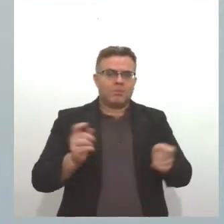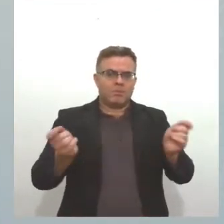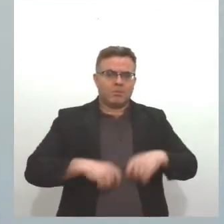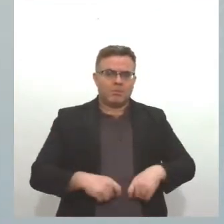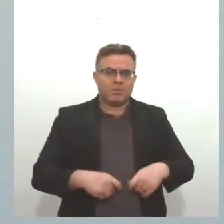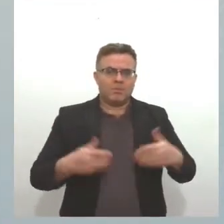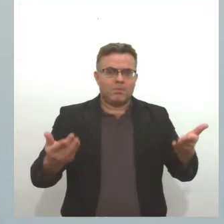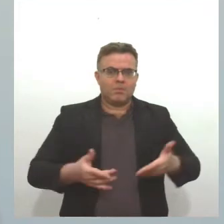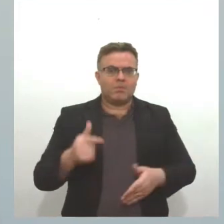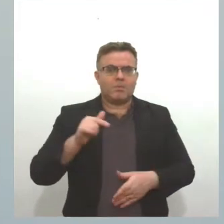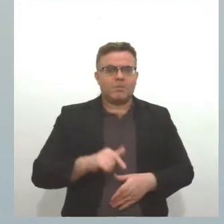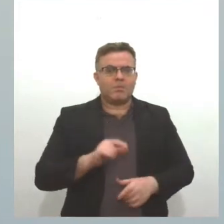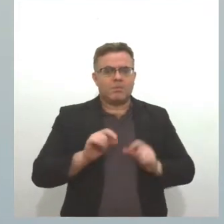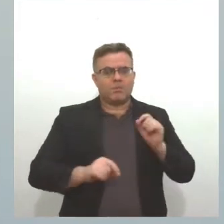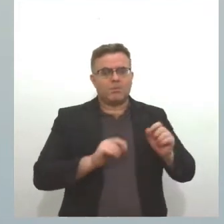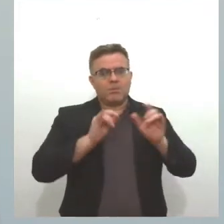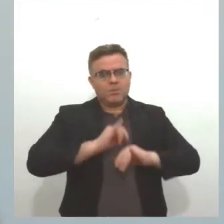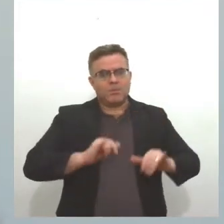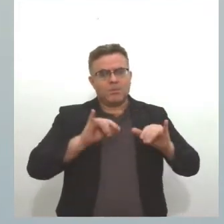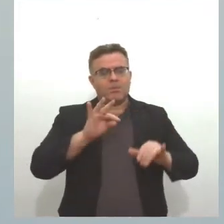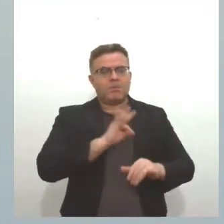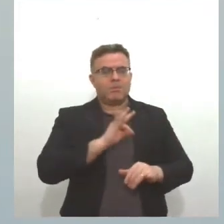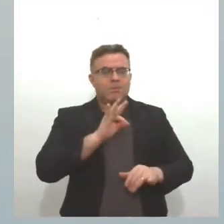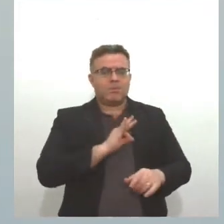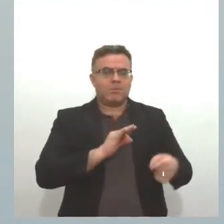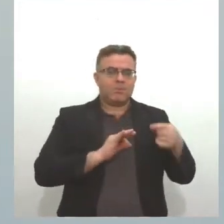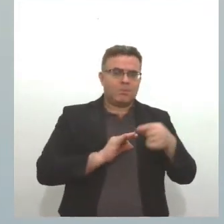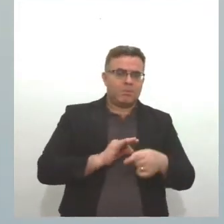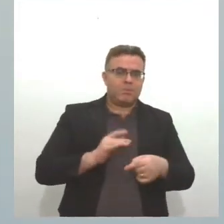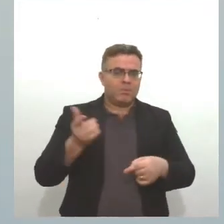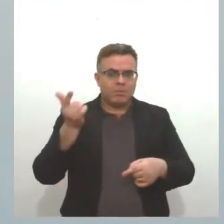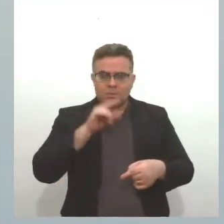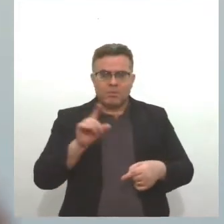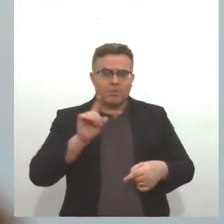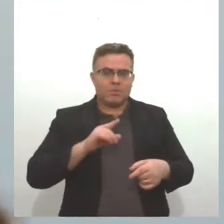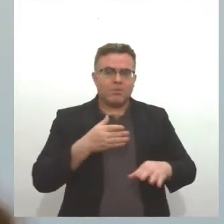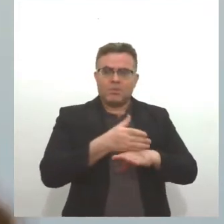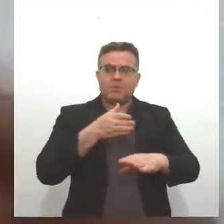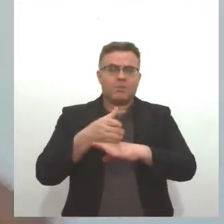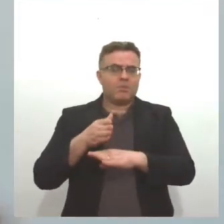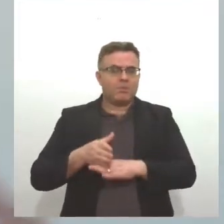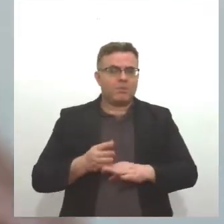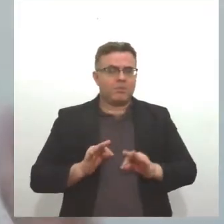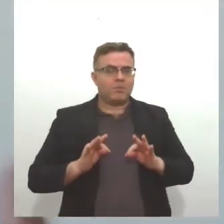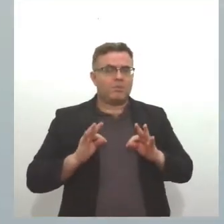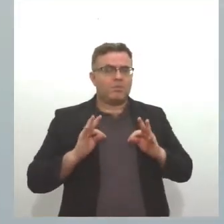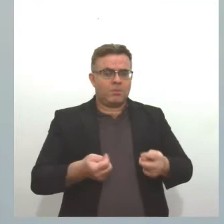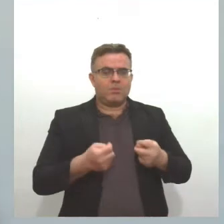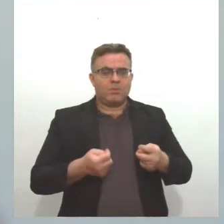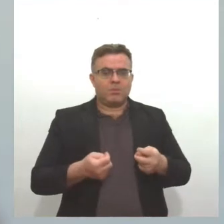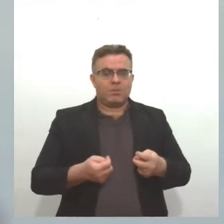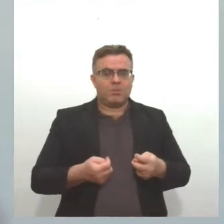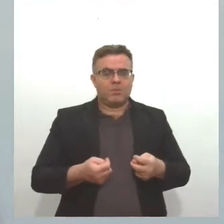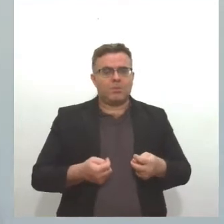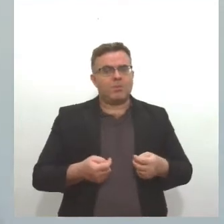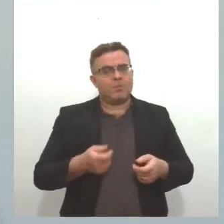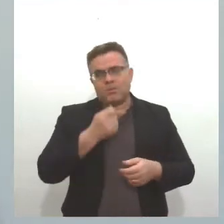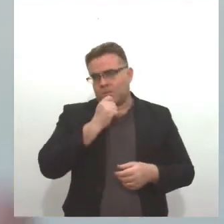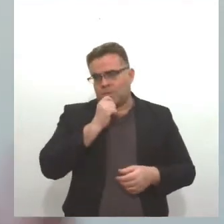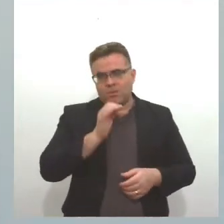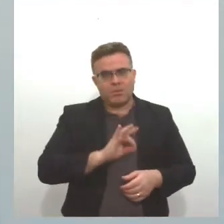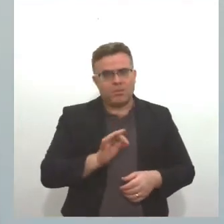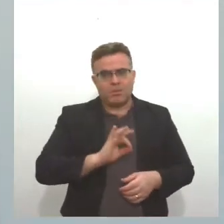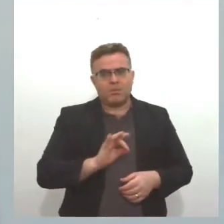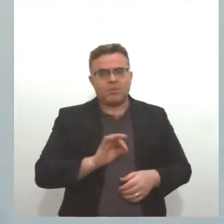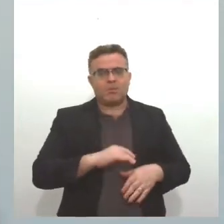hoje, e isso é uma informação técnica, o Corpo de Bombeiros não consegue ser onipresente. Ou seja, não consegue abraçar todas as edificações